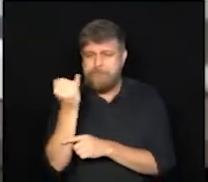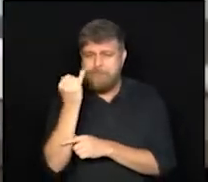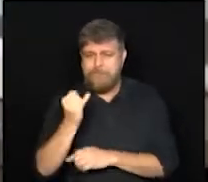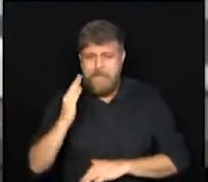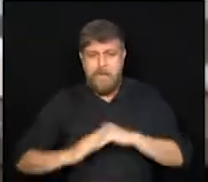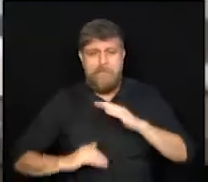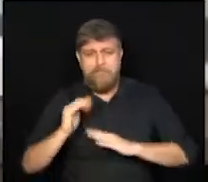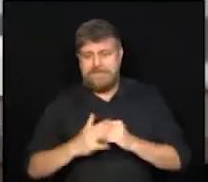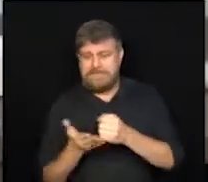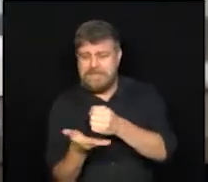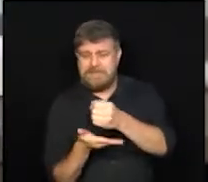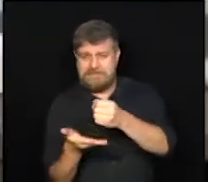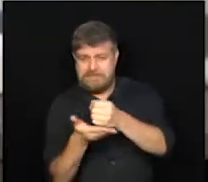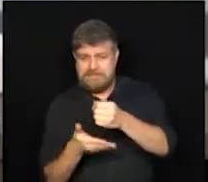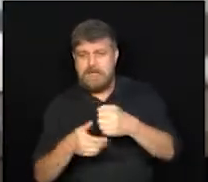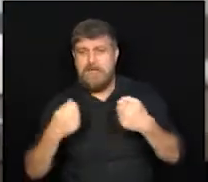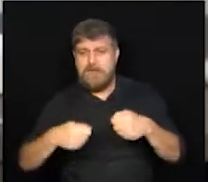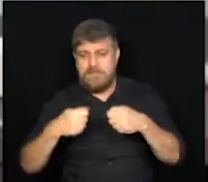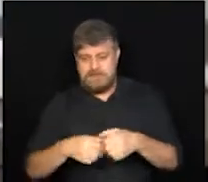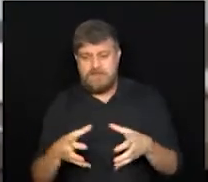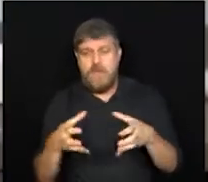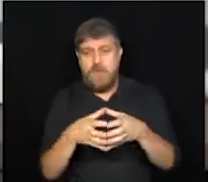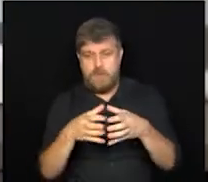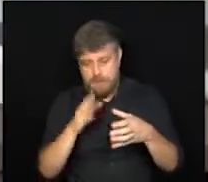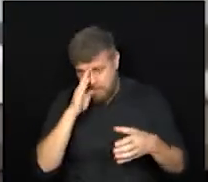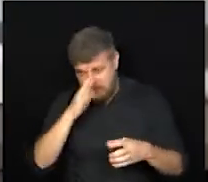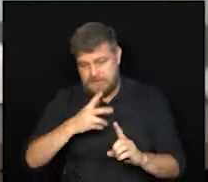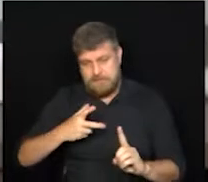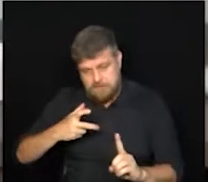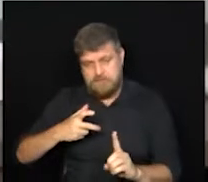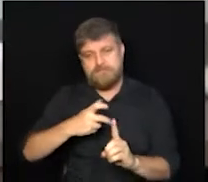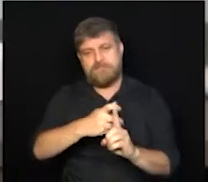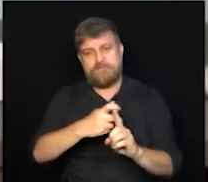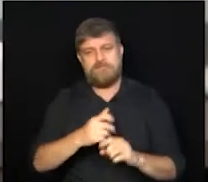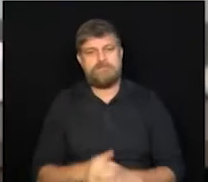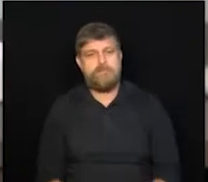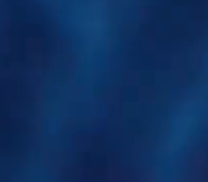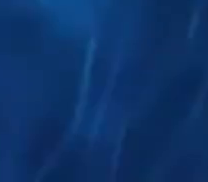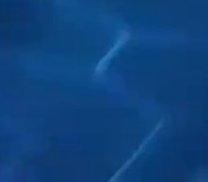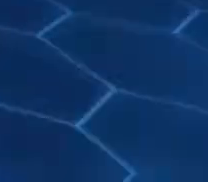atividade essencial que deve sim fazer parte da vida do cidadão campineiro.